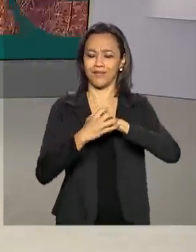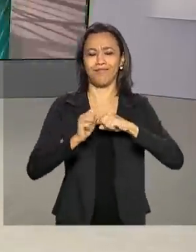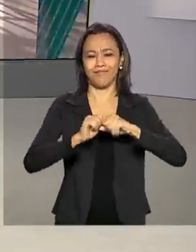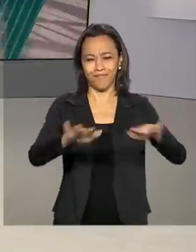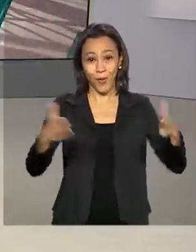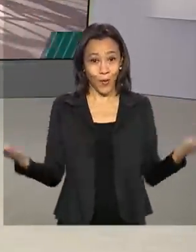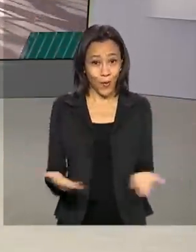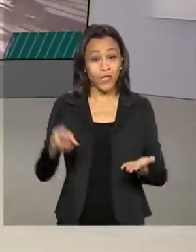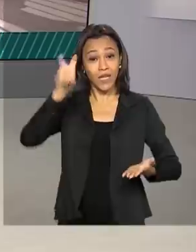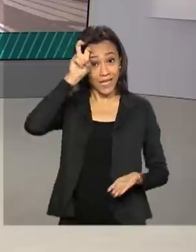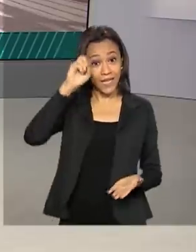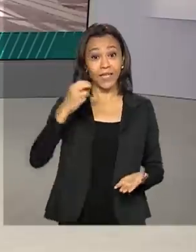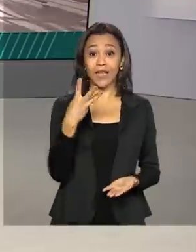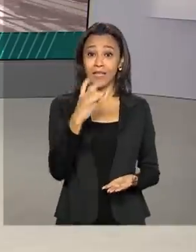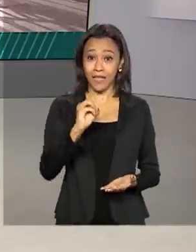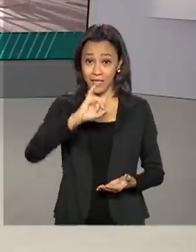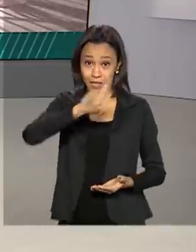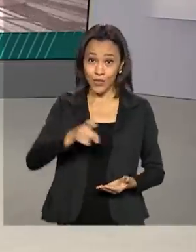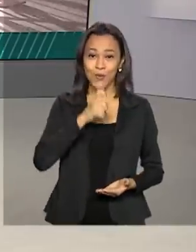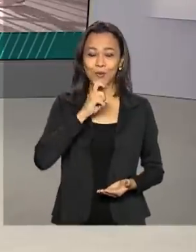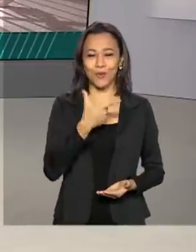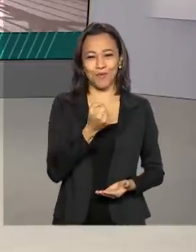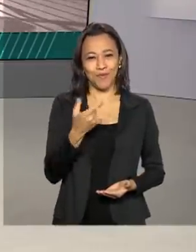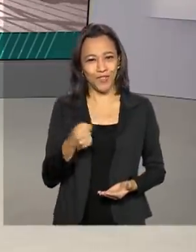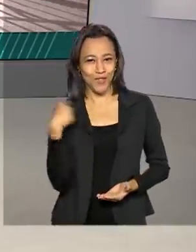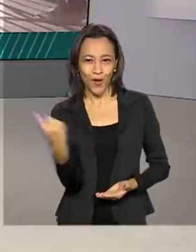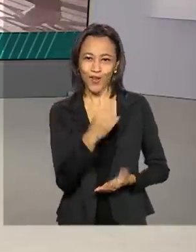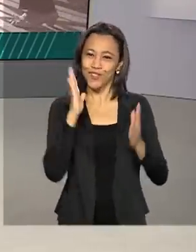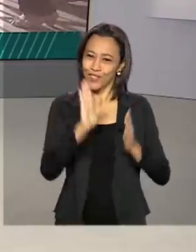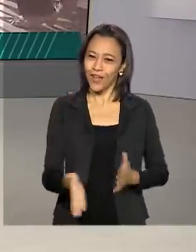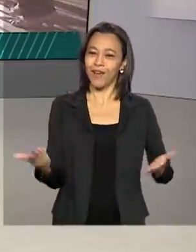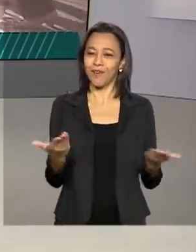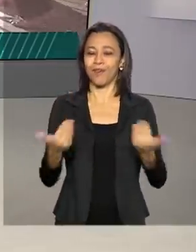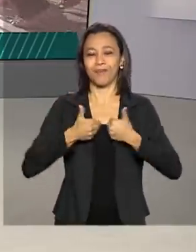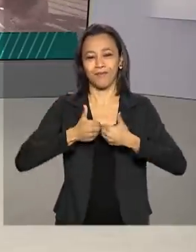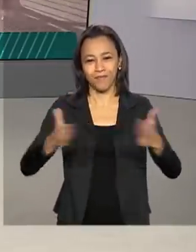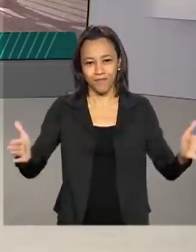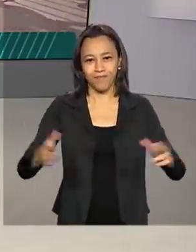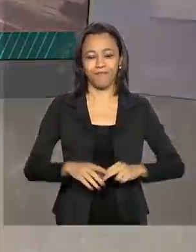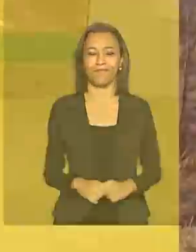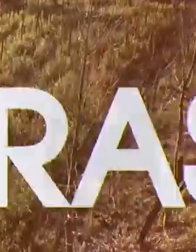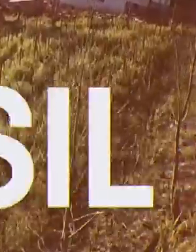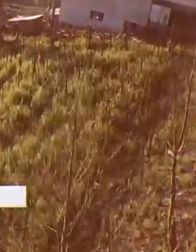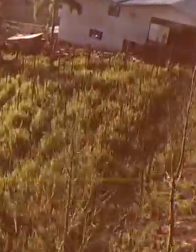quinta-feira, 30 de julho de 2020. O Brasil em Dia começa agora.